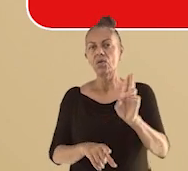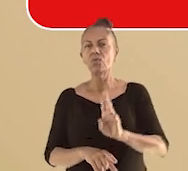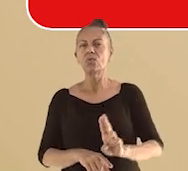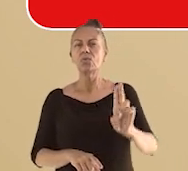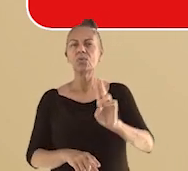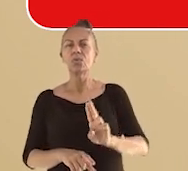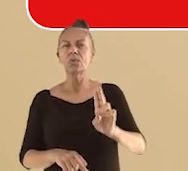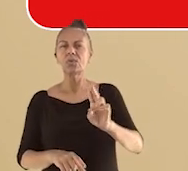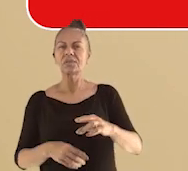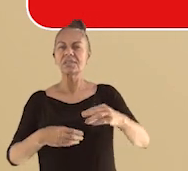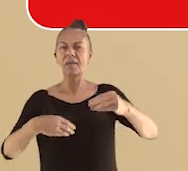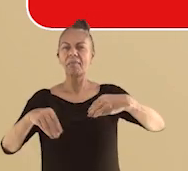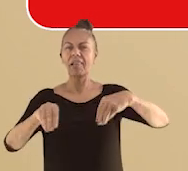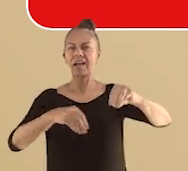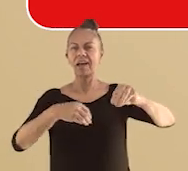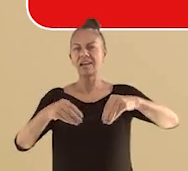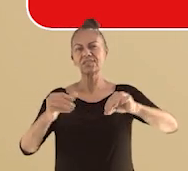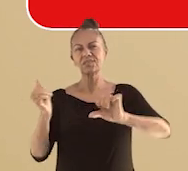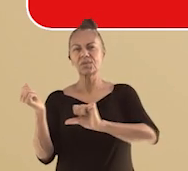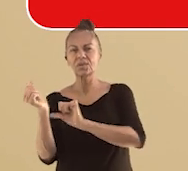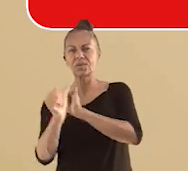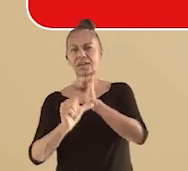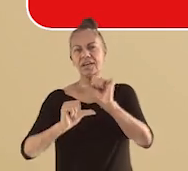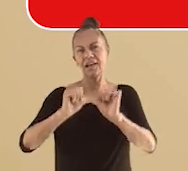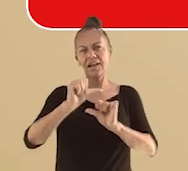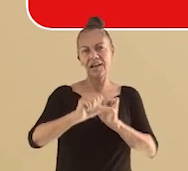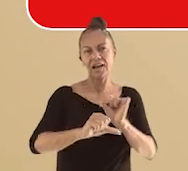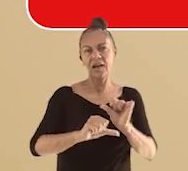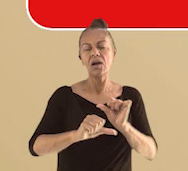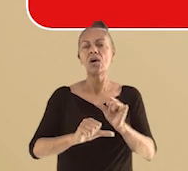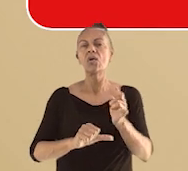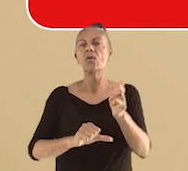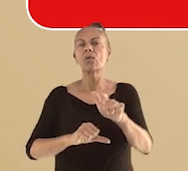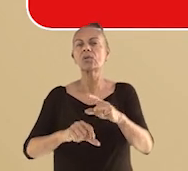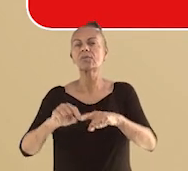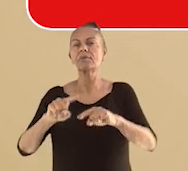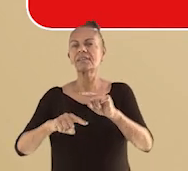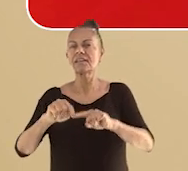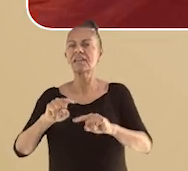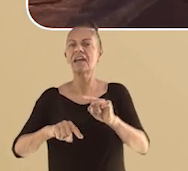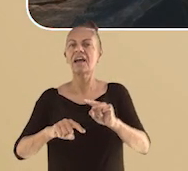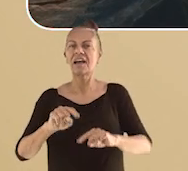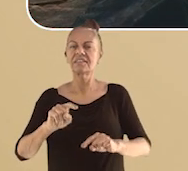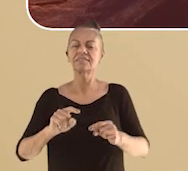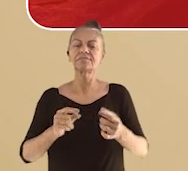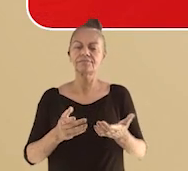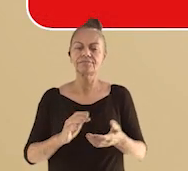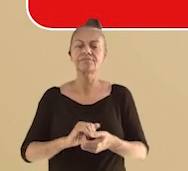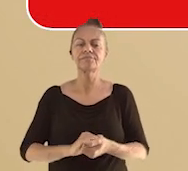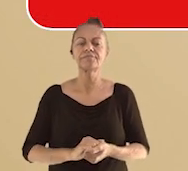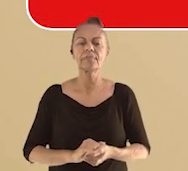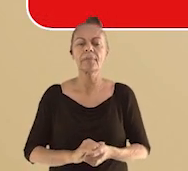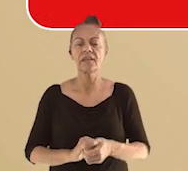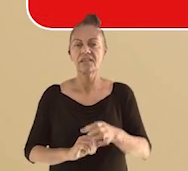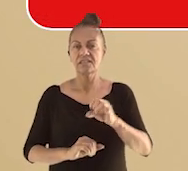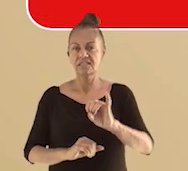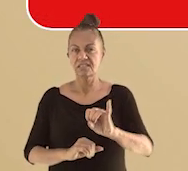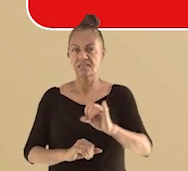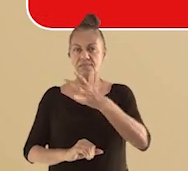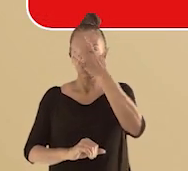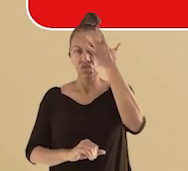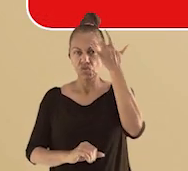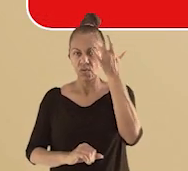consumo de plástico também é importante. Tente trocar esse material por algo mais durável e menos descartável.